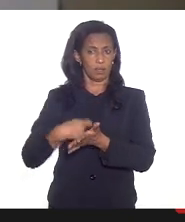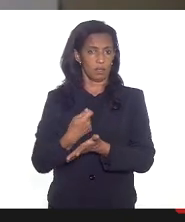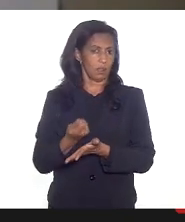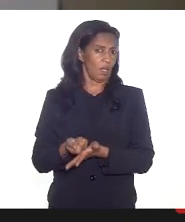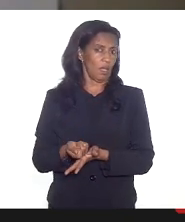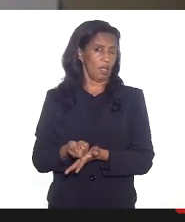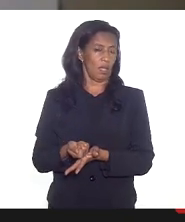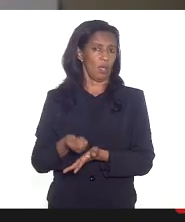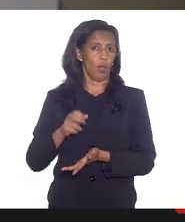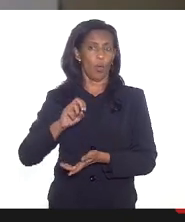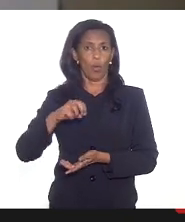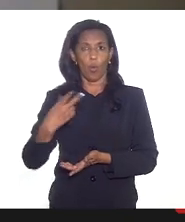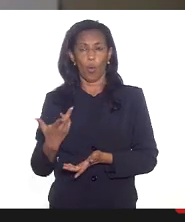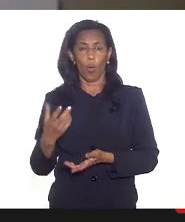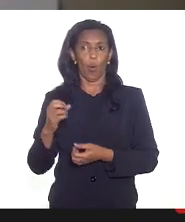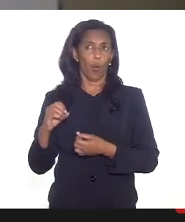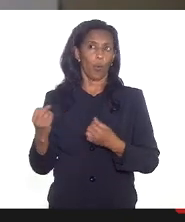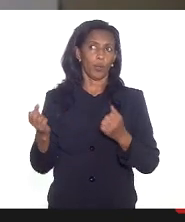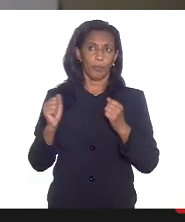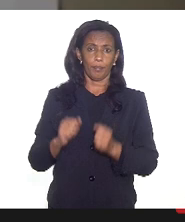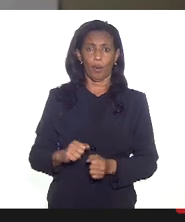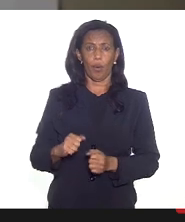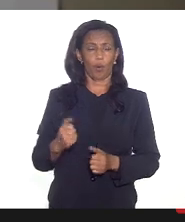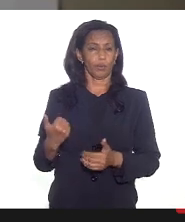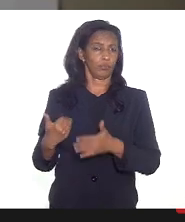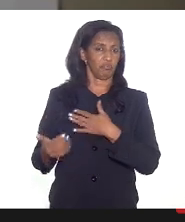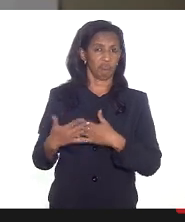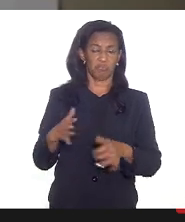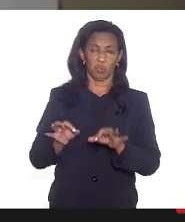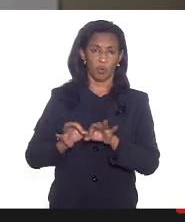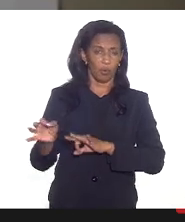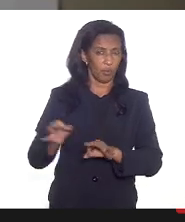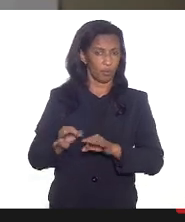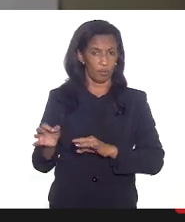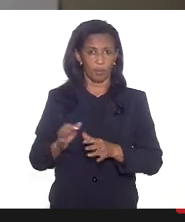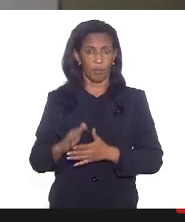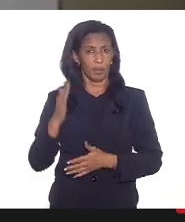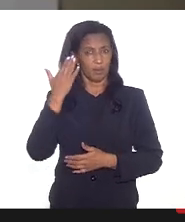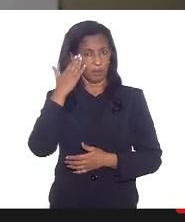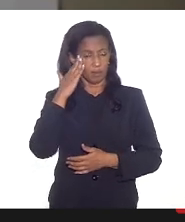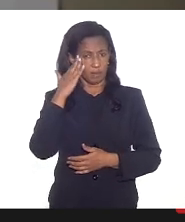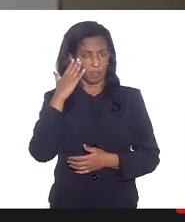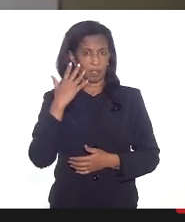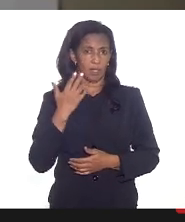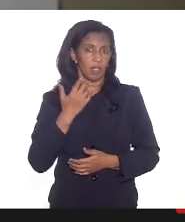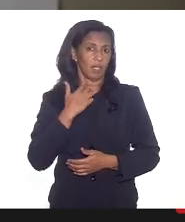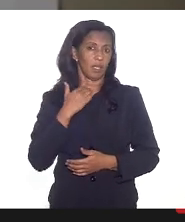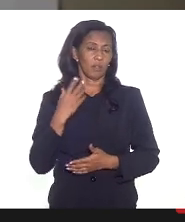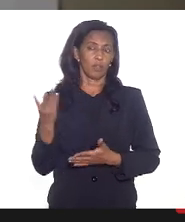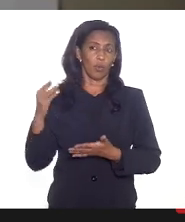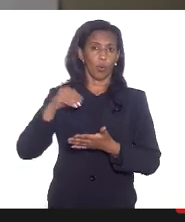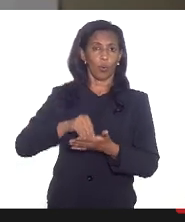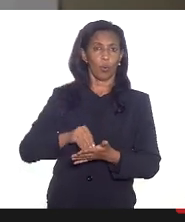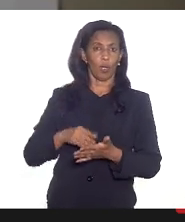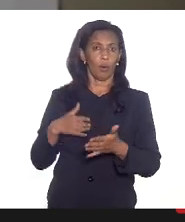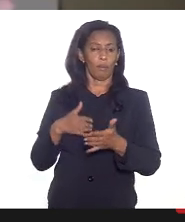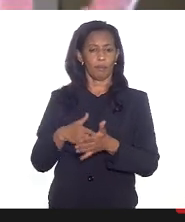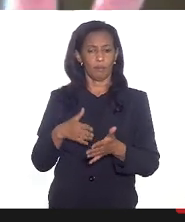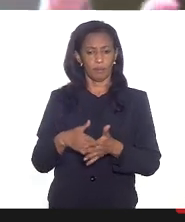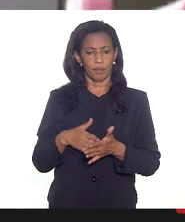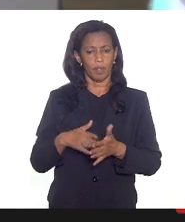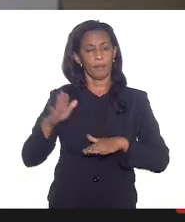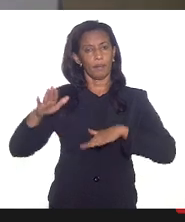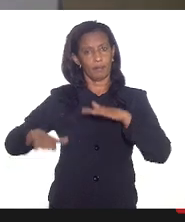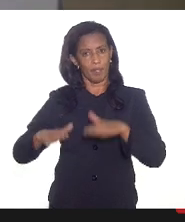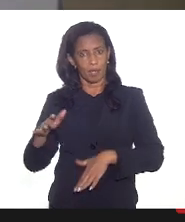assinam que possam enfim suprir isso de qualquer forma e que isso não seja colocado como uma barreira de acesso porque